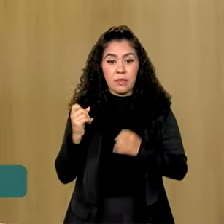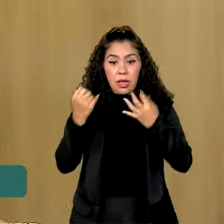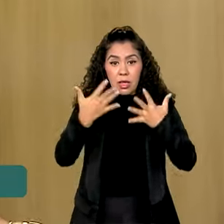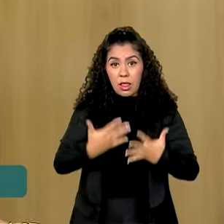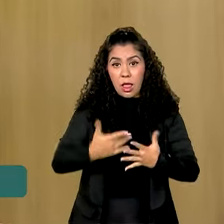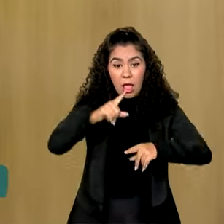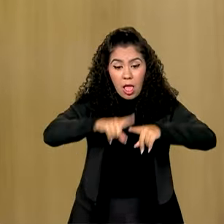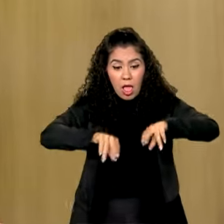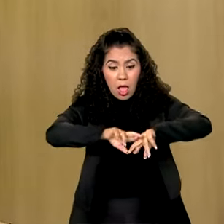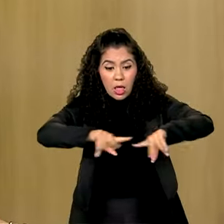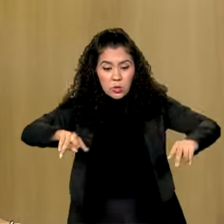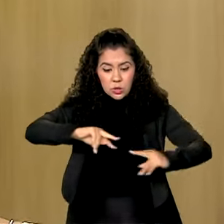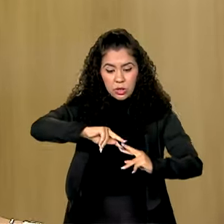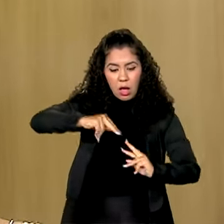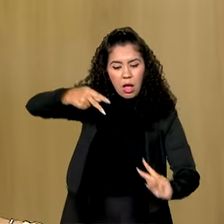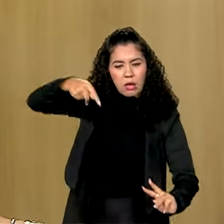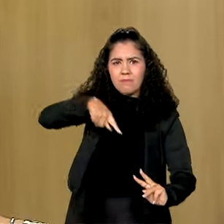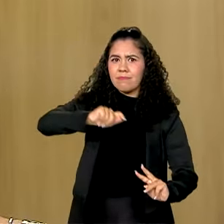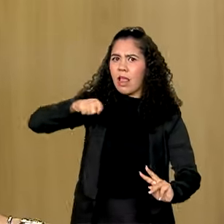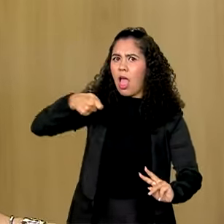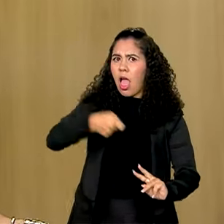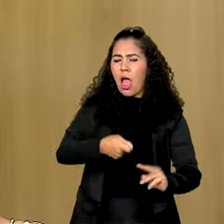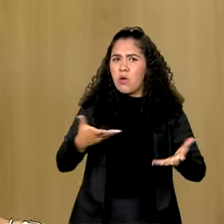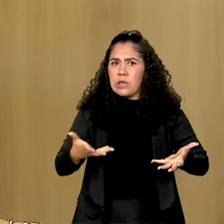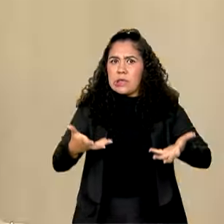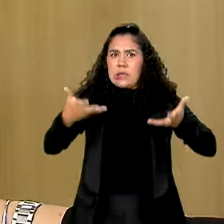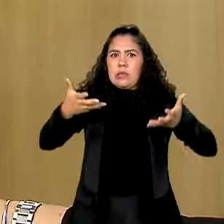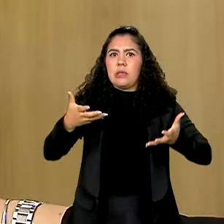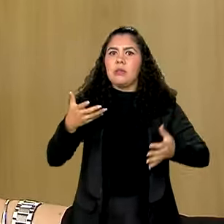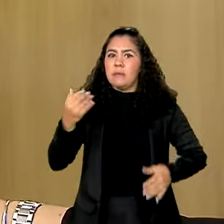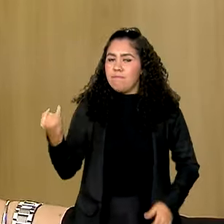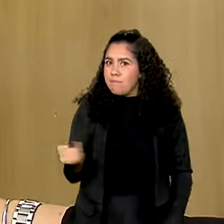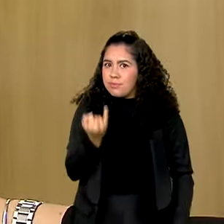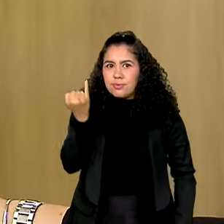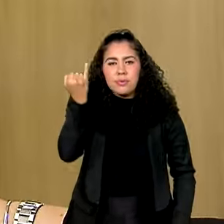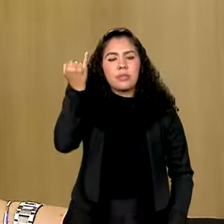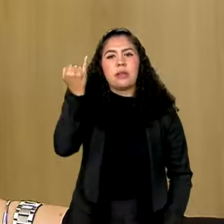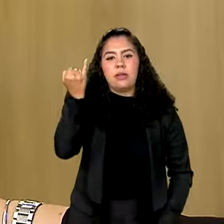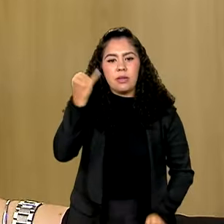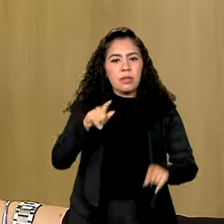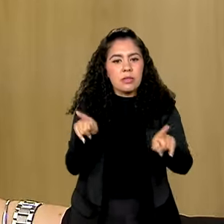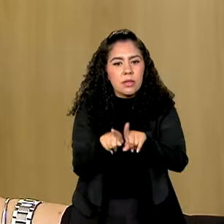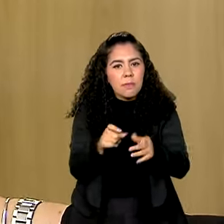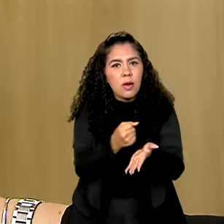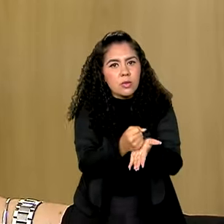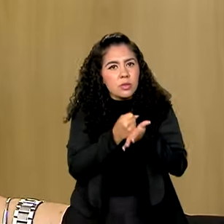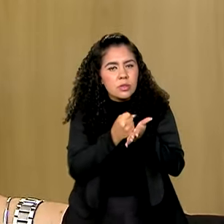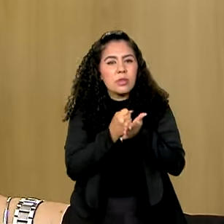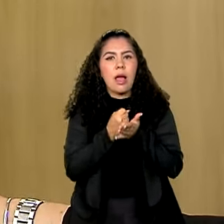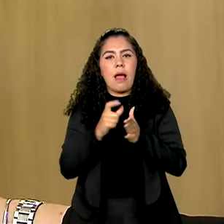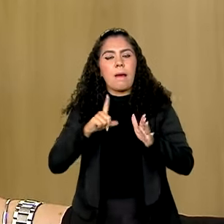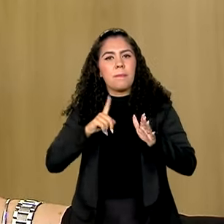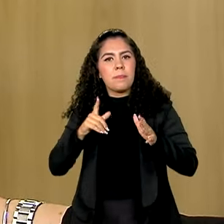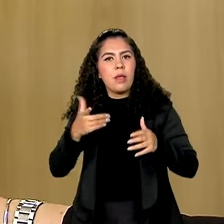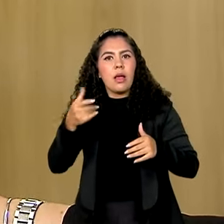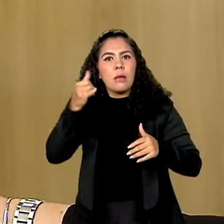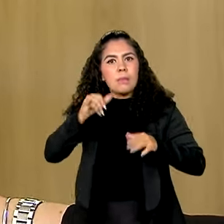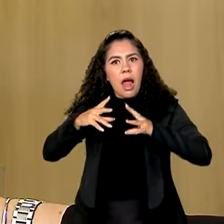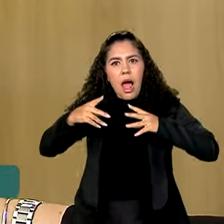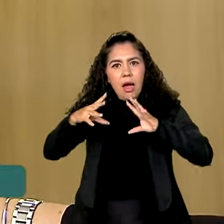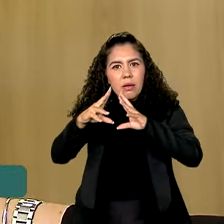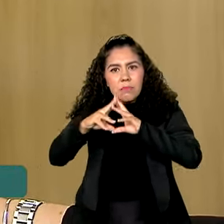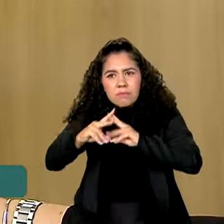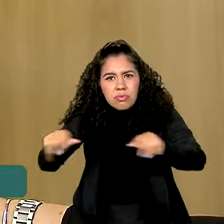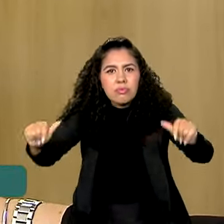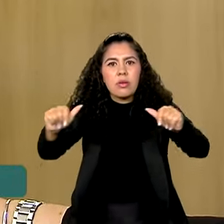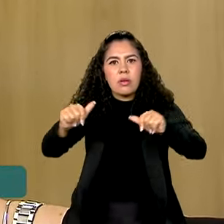grande fortaleza, uma grande riqueza que um país possa ter. Gênes que possam nos ajudar a conviver com pragas, com doenças e